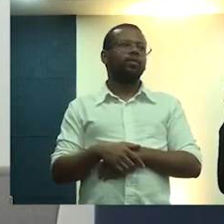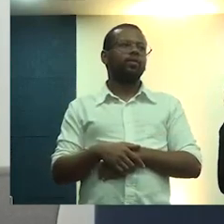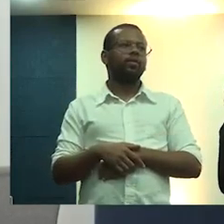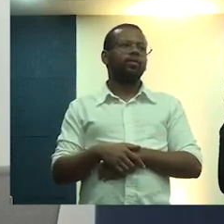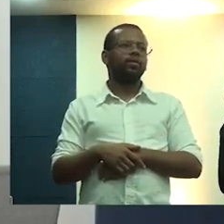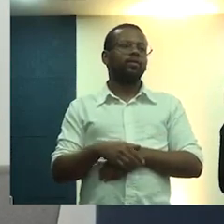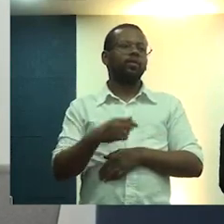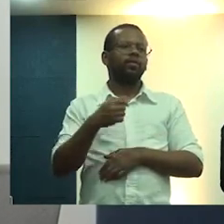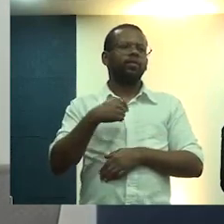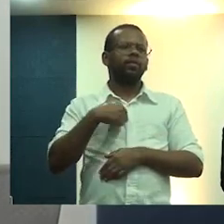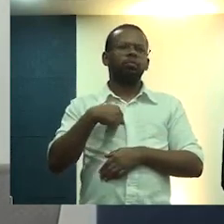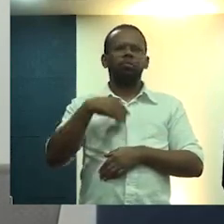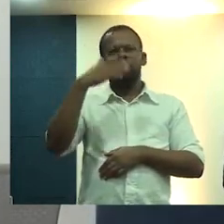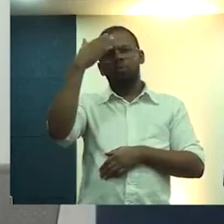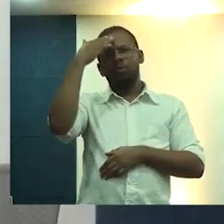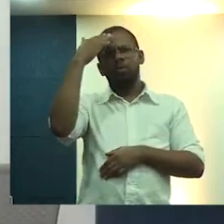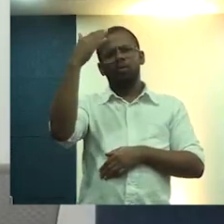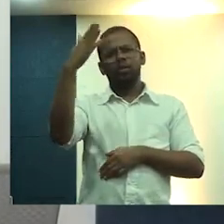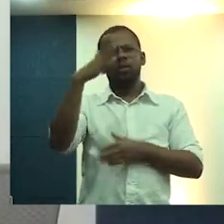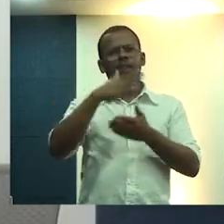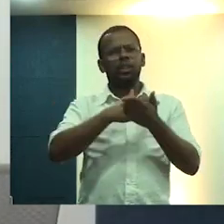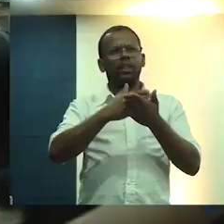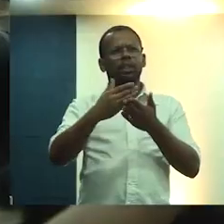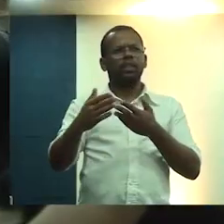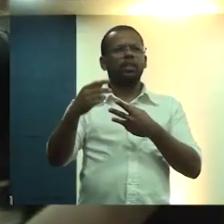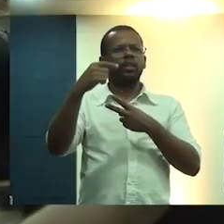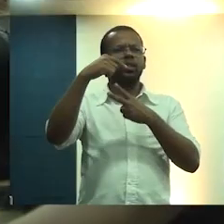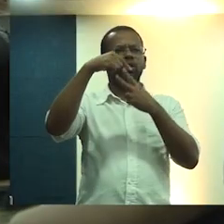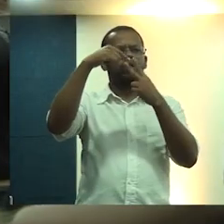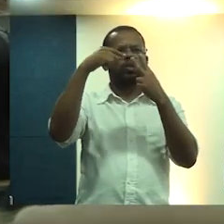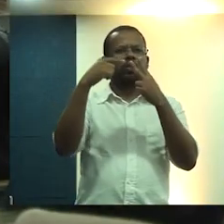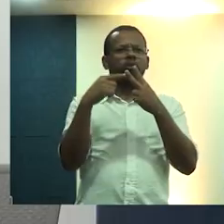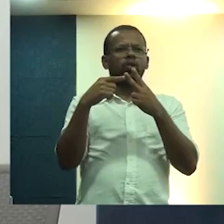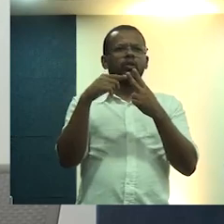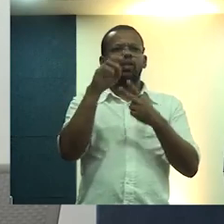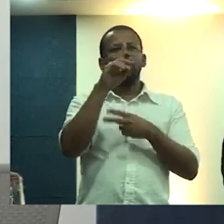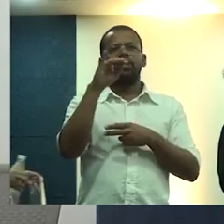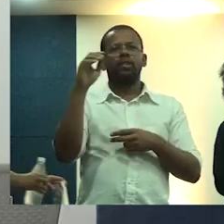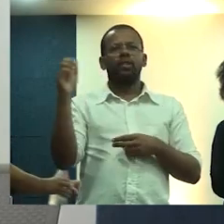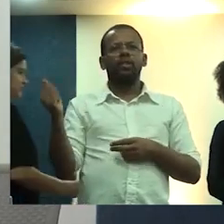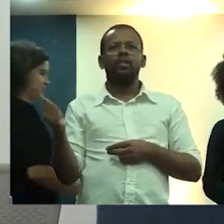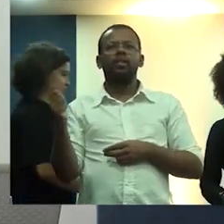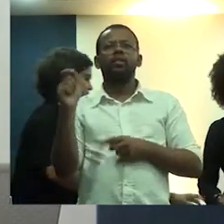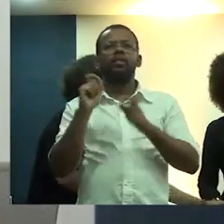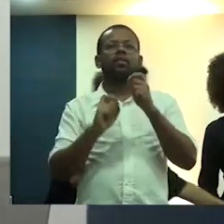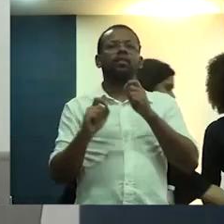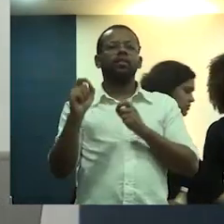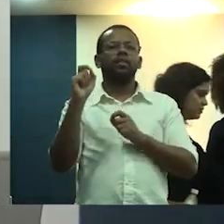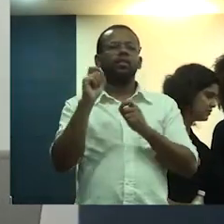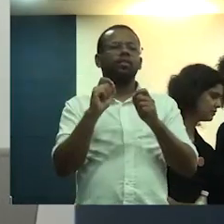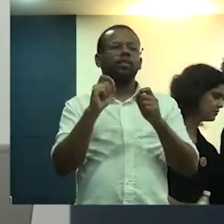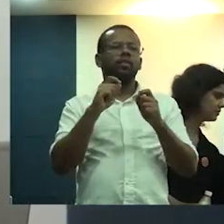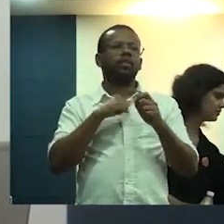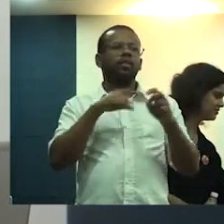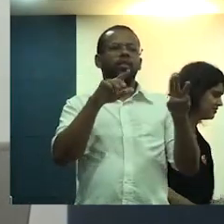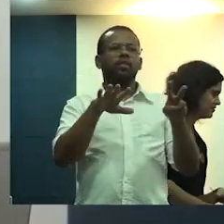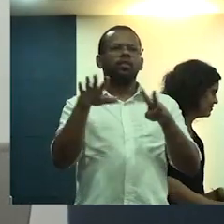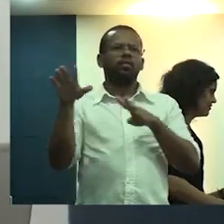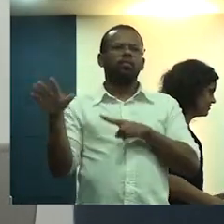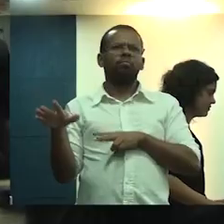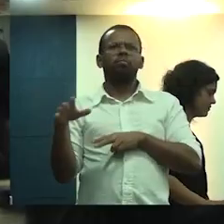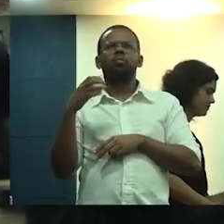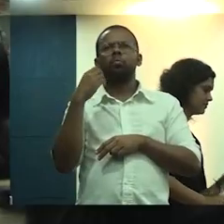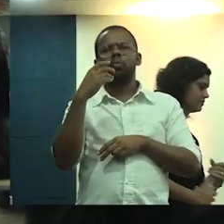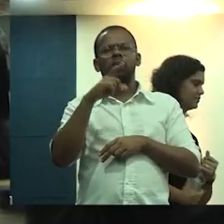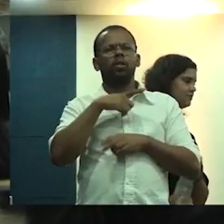Estou até lisonjeada. Iniciei os dois dias da semana. Eu acho